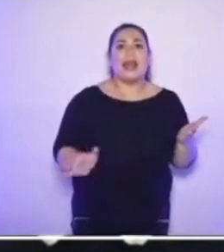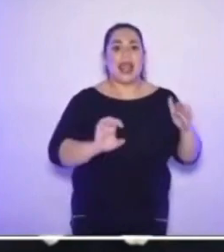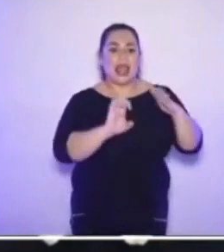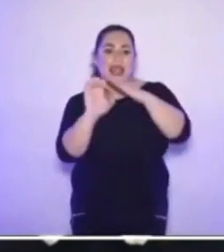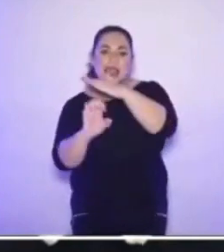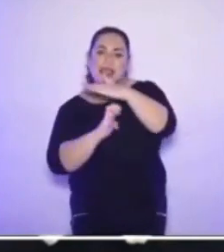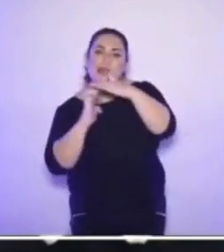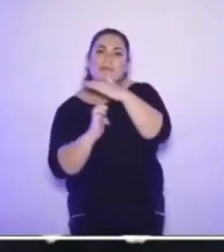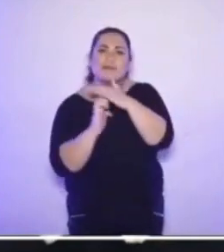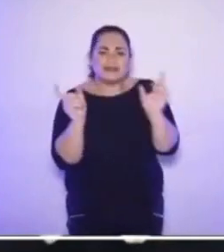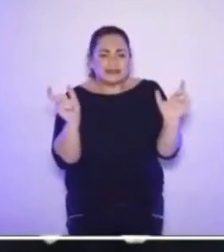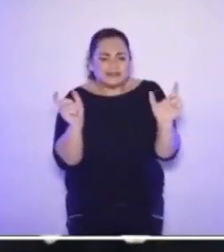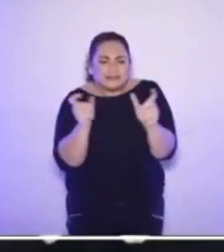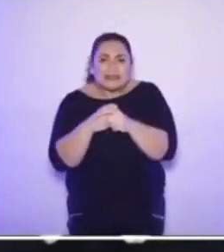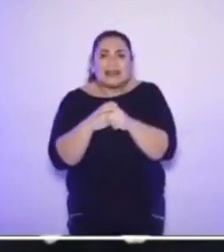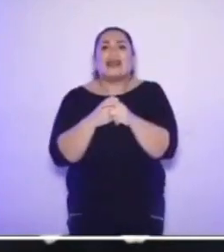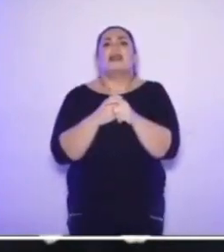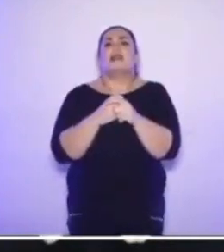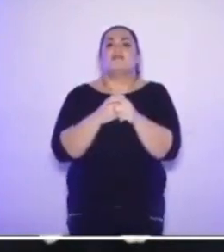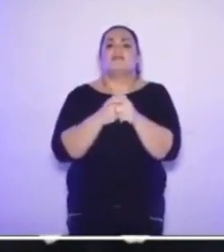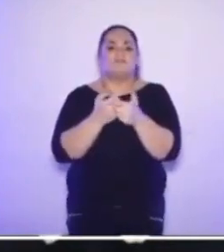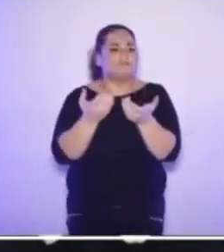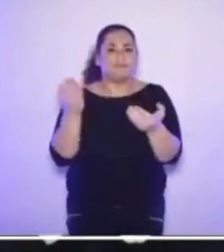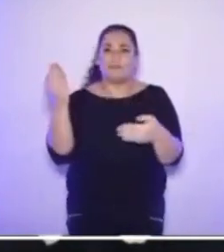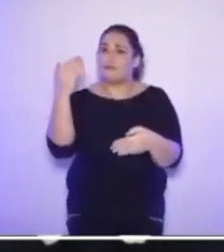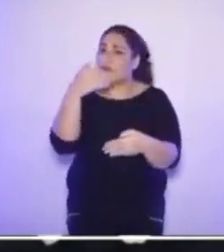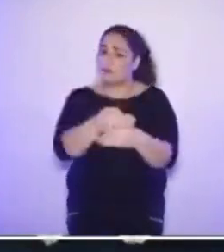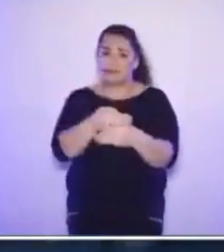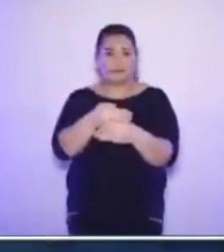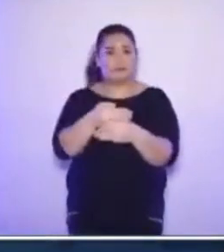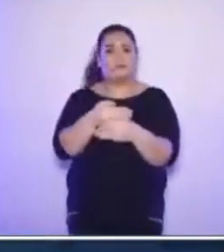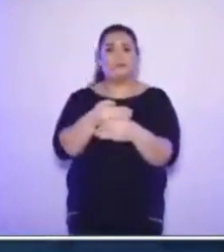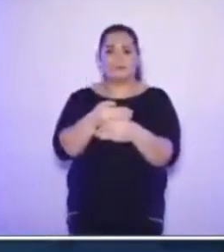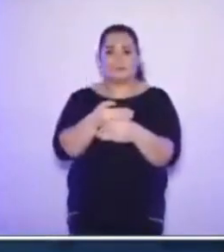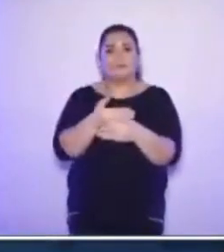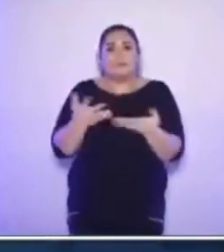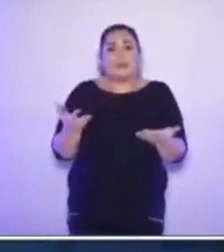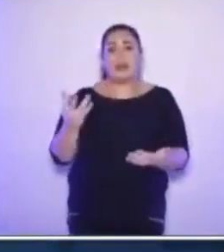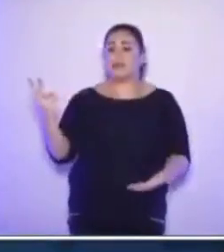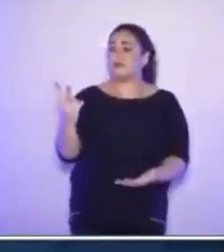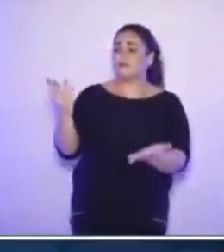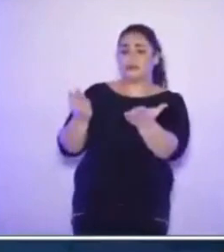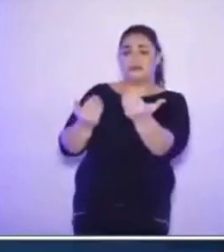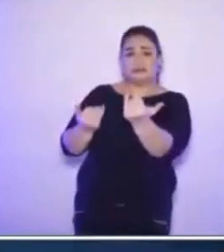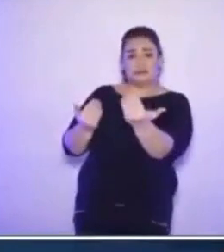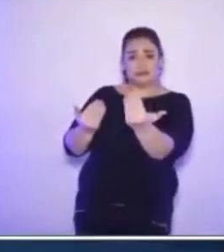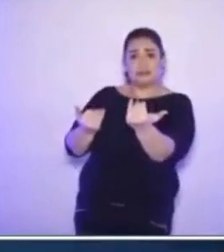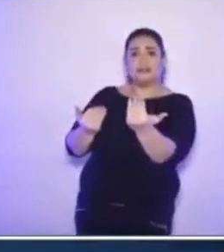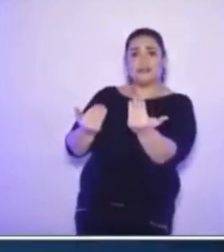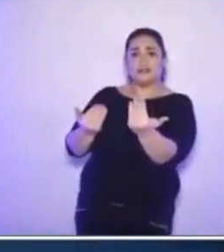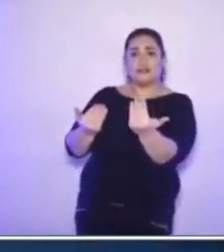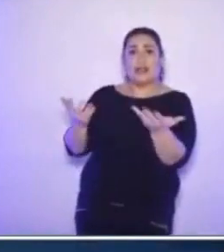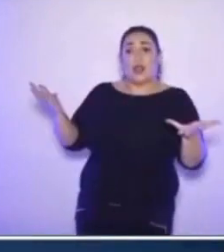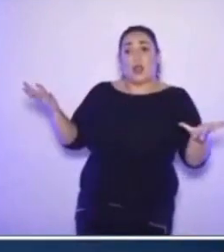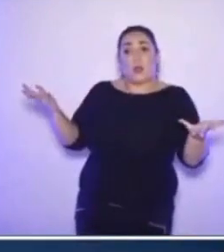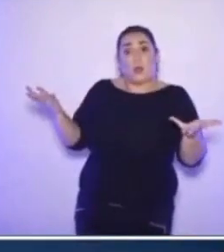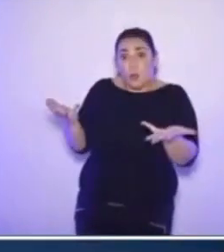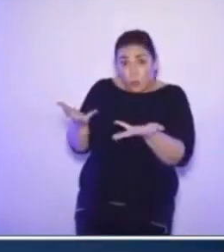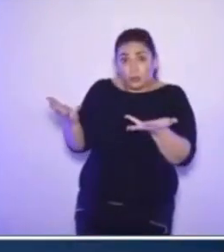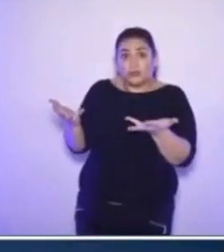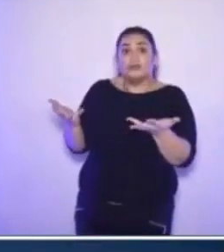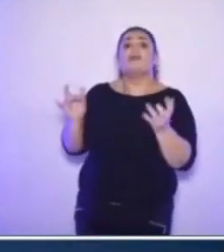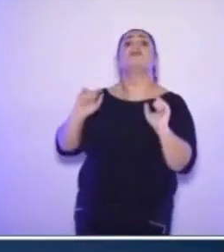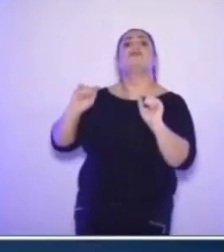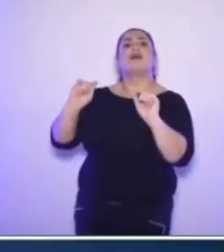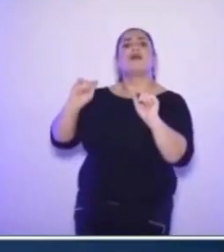idade para isso, já fui chamado assim, Esses dois meninos recebem uma bênção enorme de